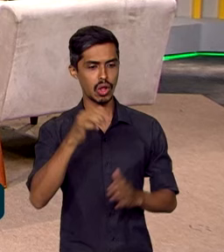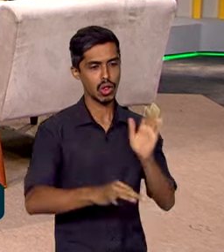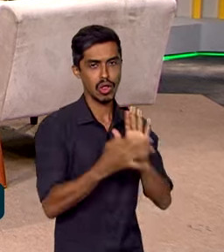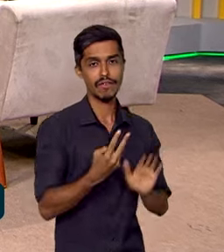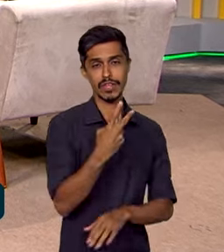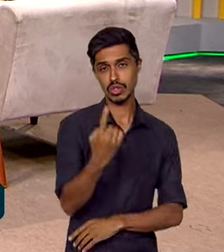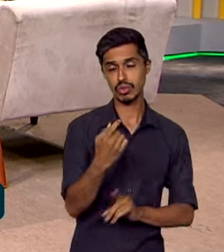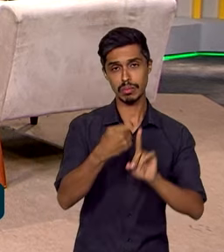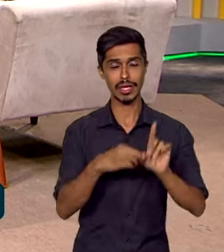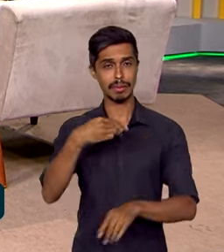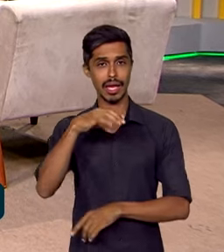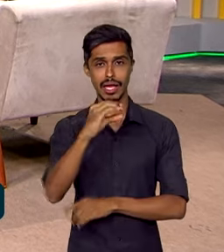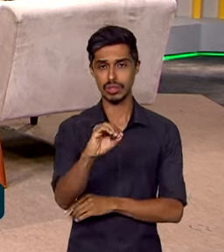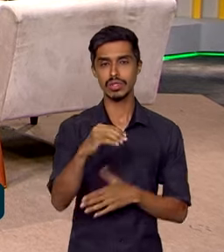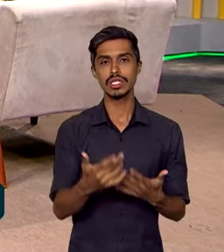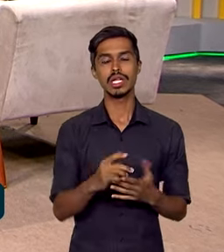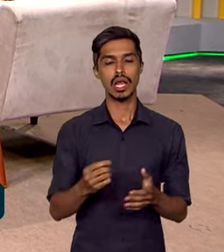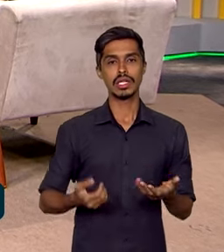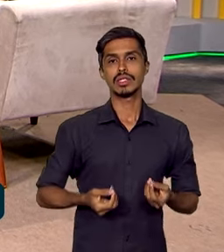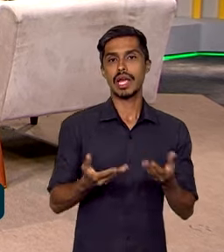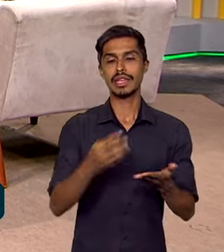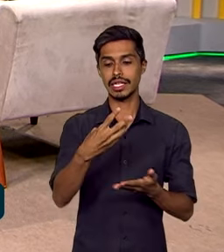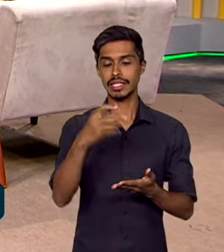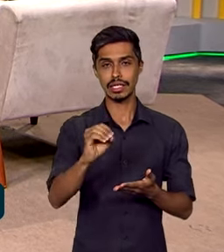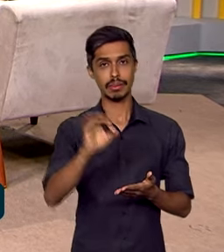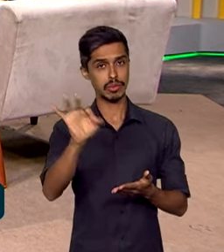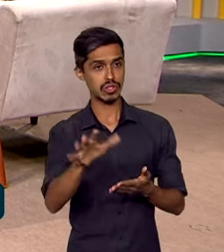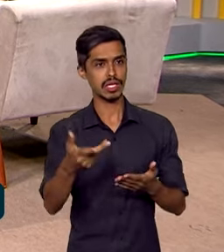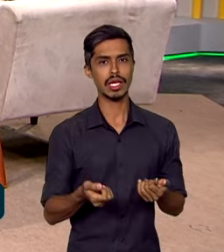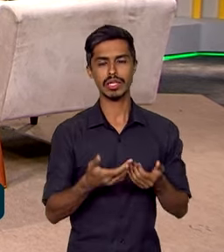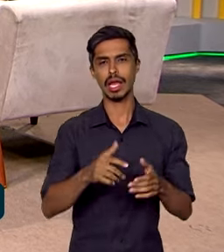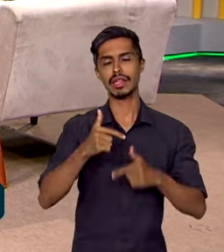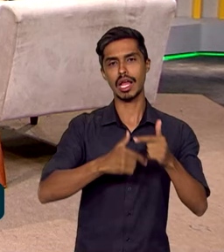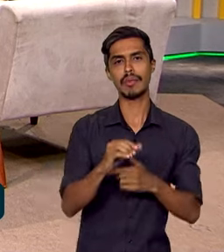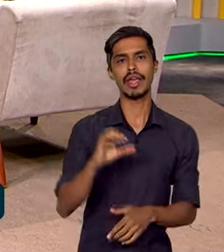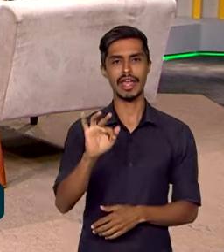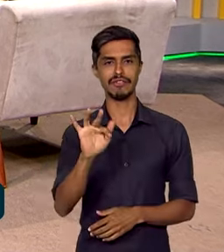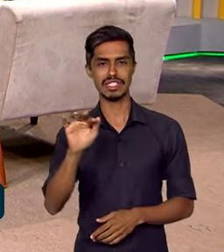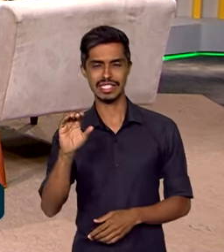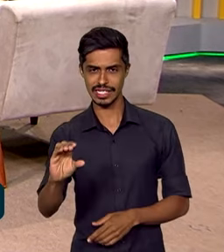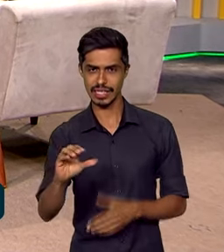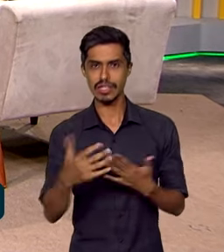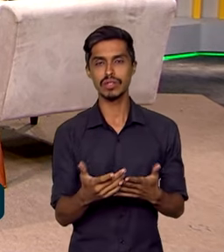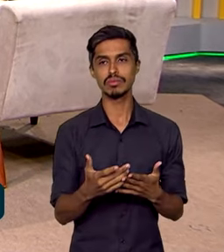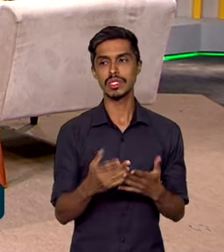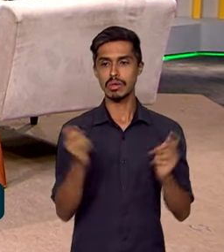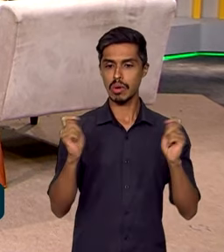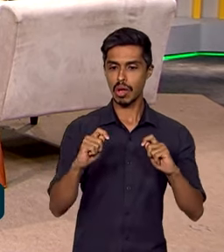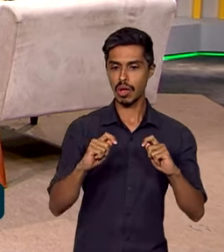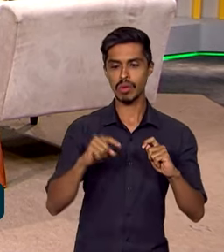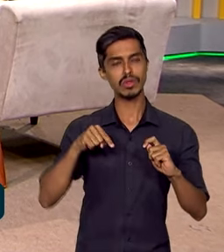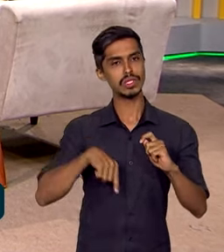garante 30% para funções e cargos comissionados, que tem uma meta para que os